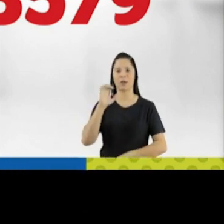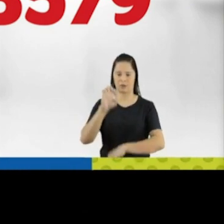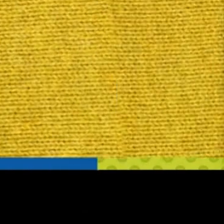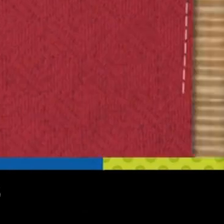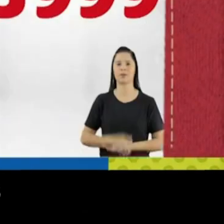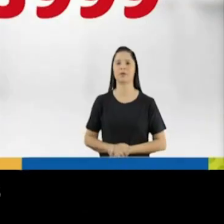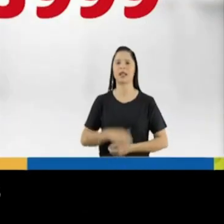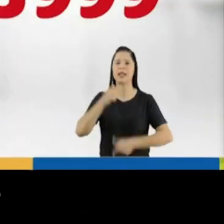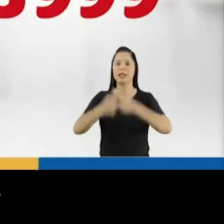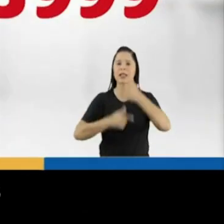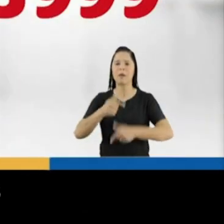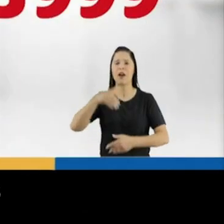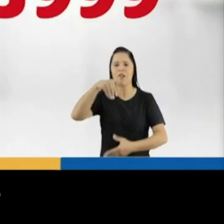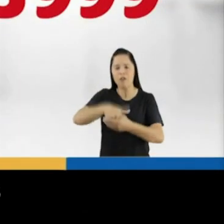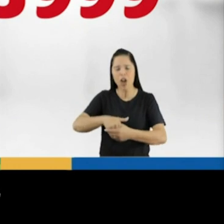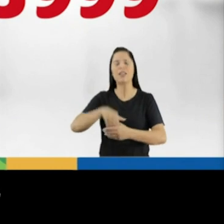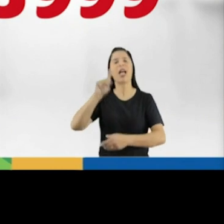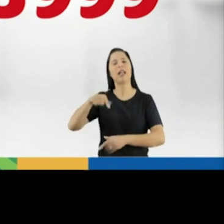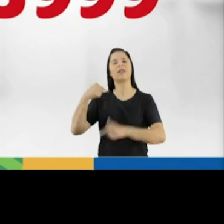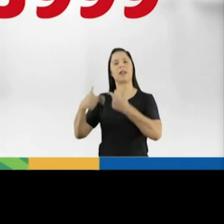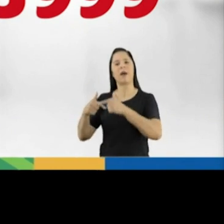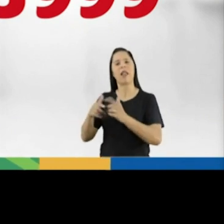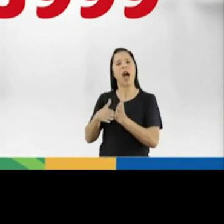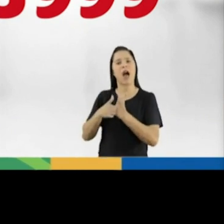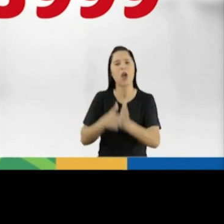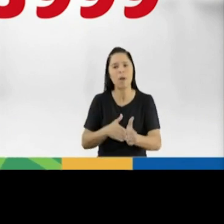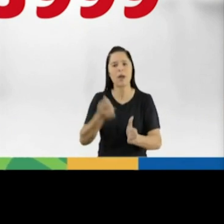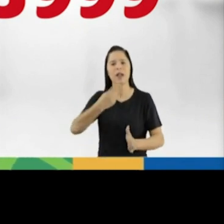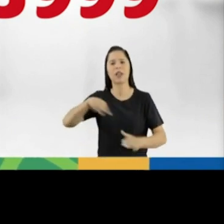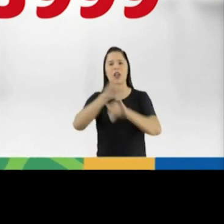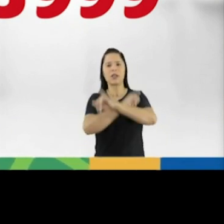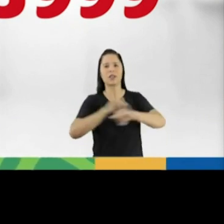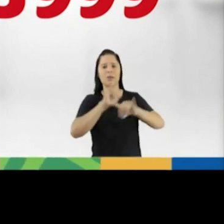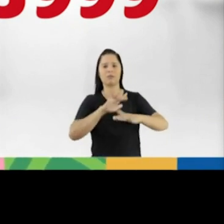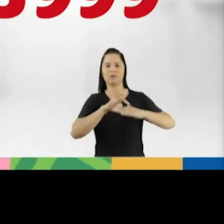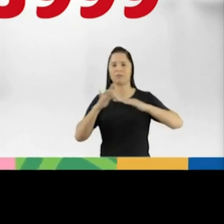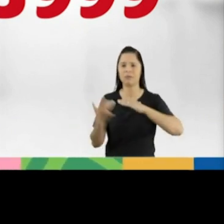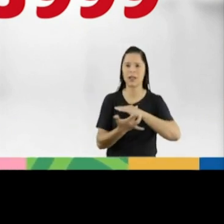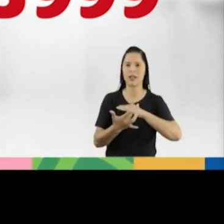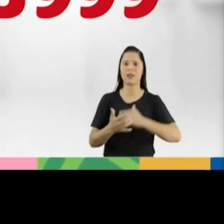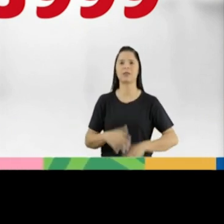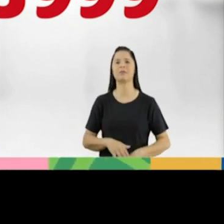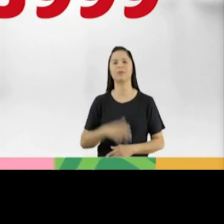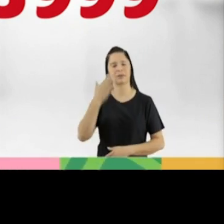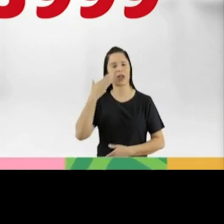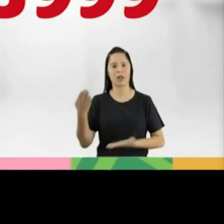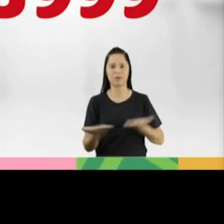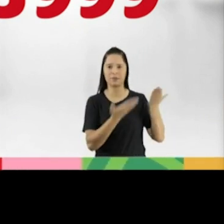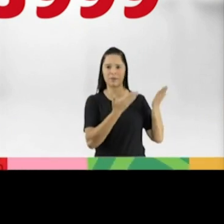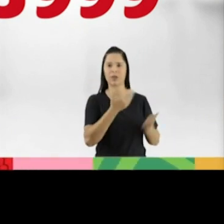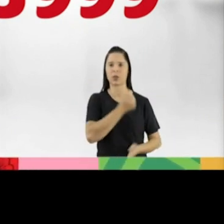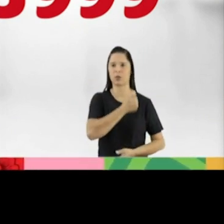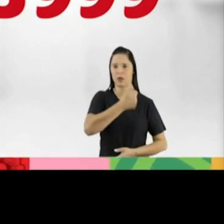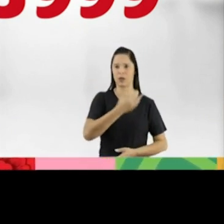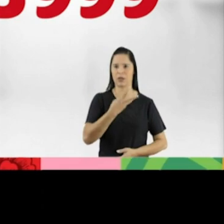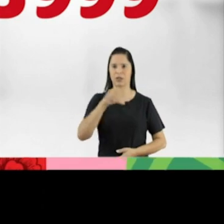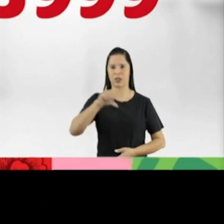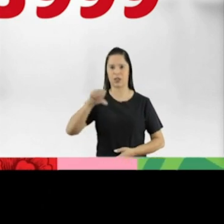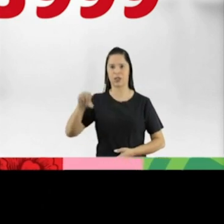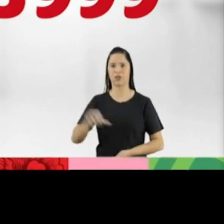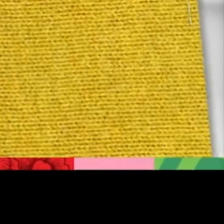porque somos ímpares. Trabalhador, vote em trabalhador. Acompanhe e participe na nossa campanha pelas redes sociais, arroba Thales Alegro,